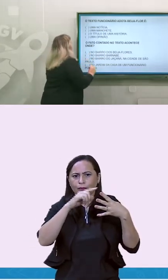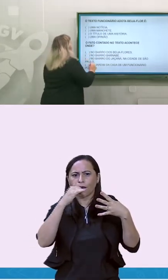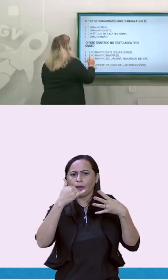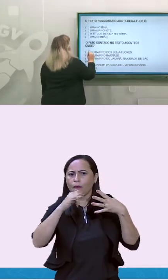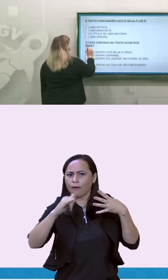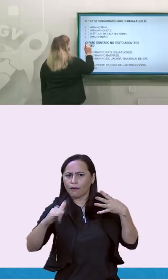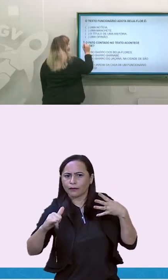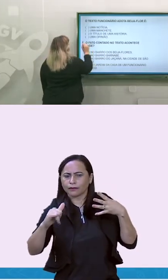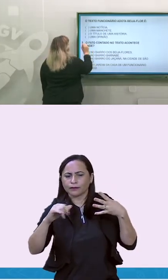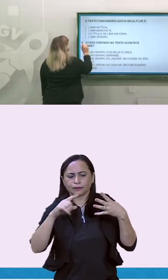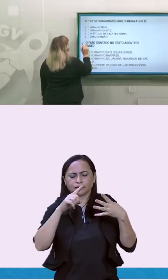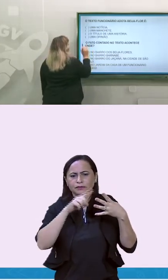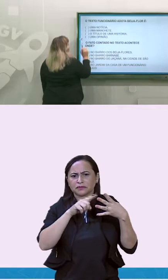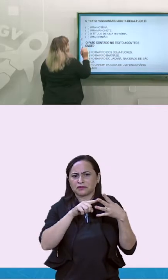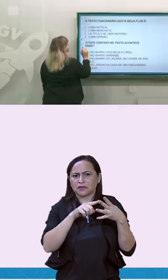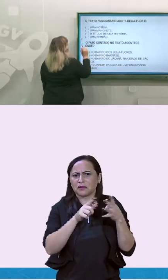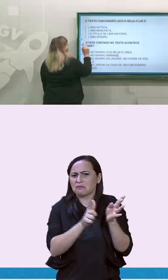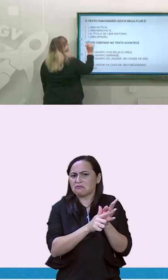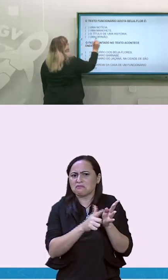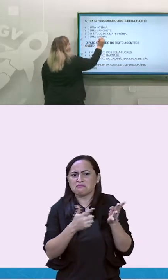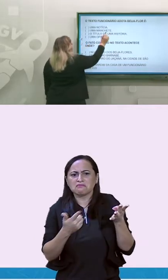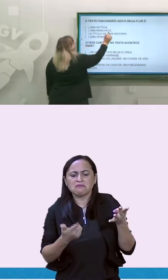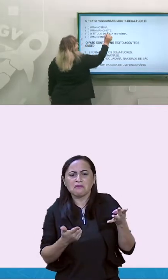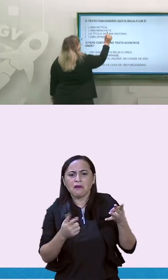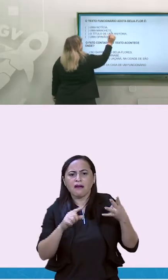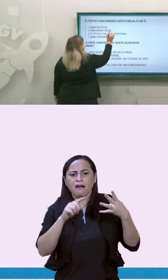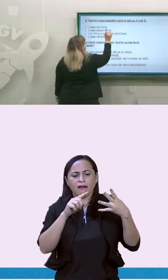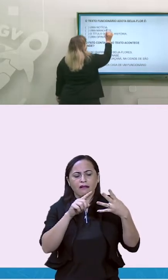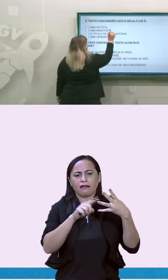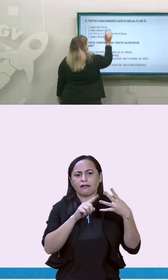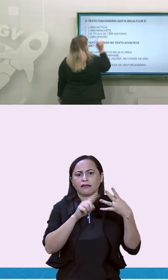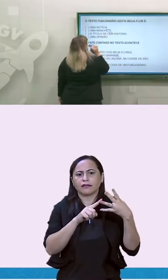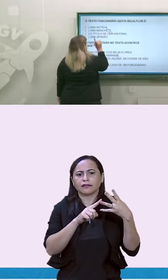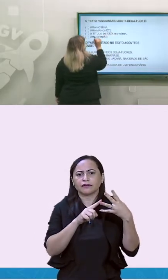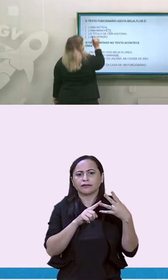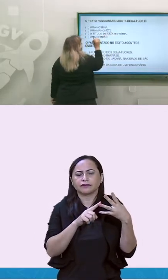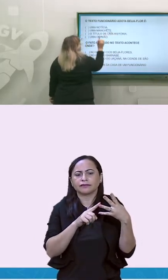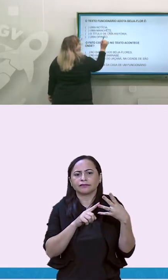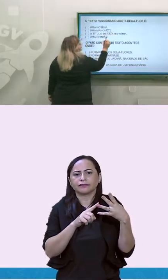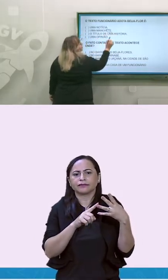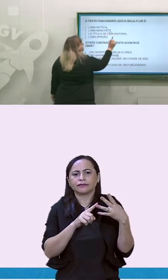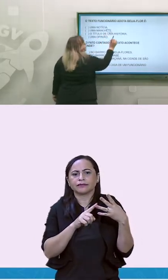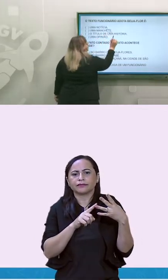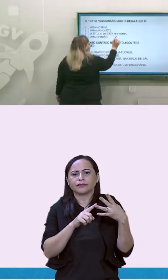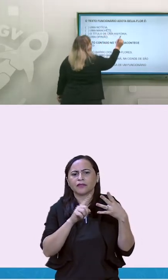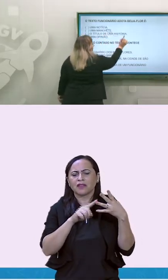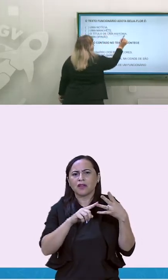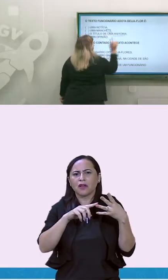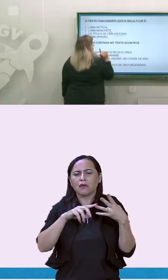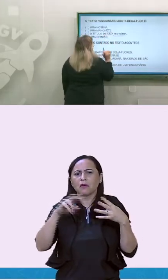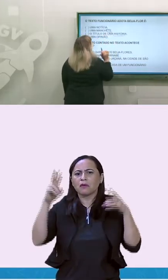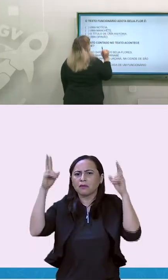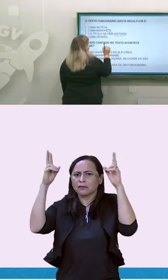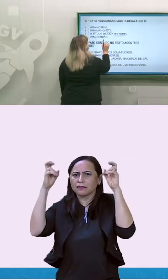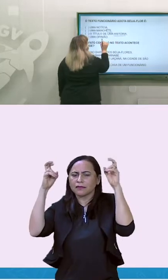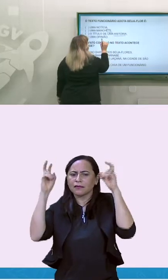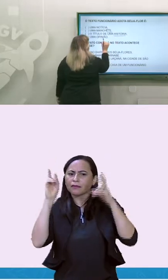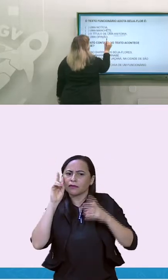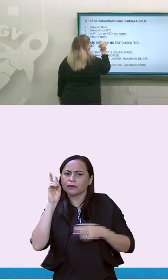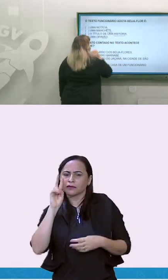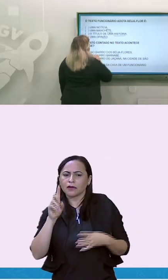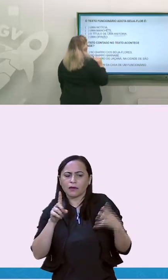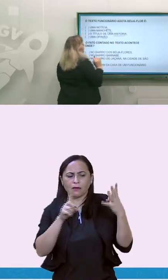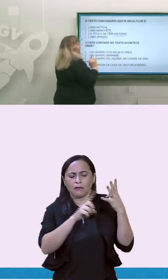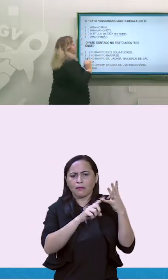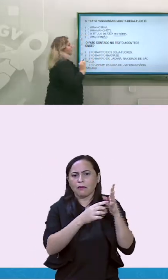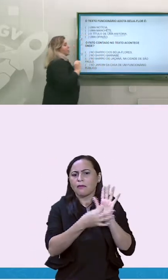Ele é uma manchete? Olha, o título de uma história ou ele é